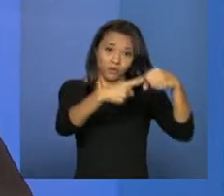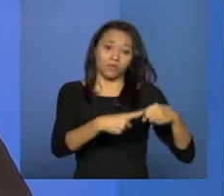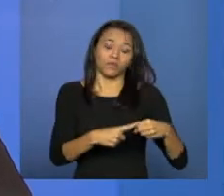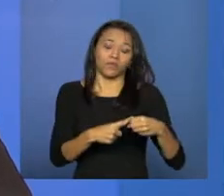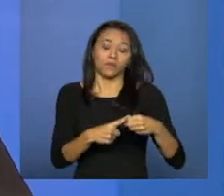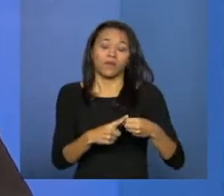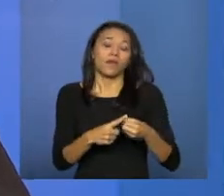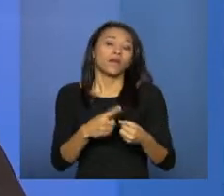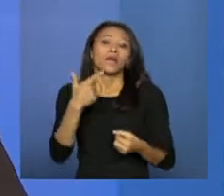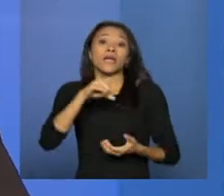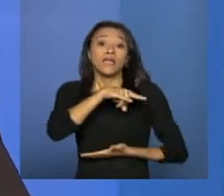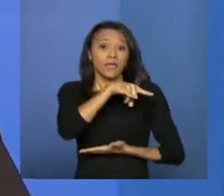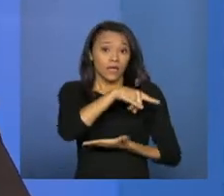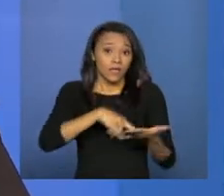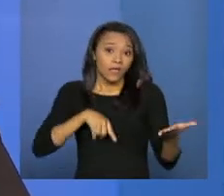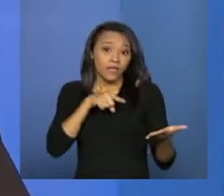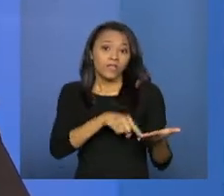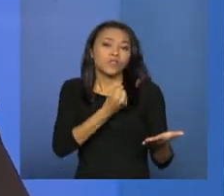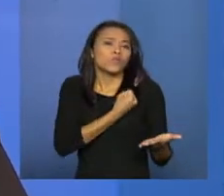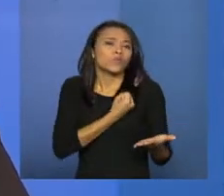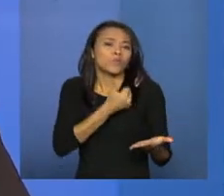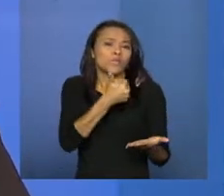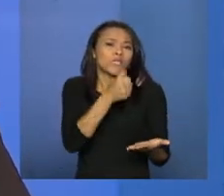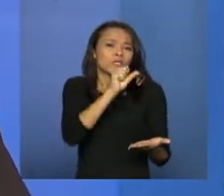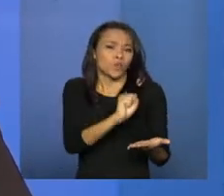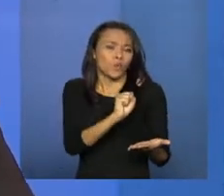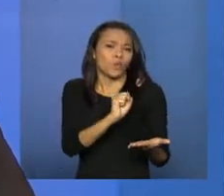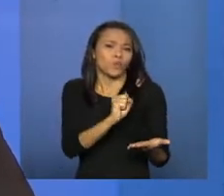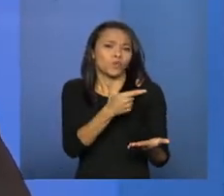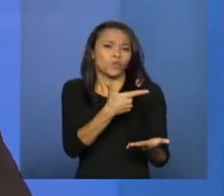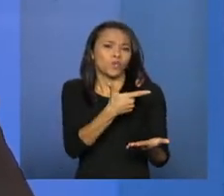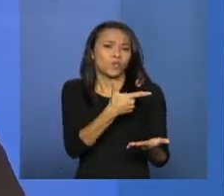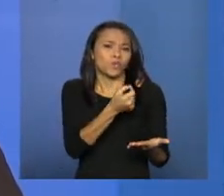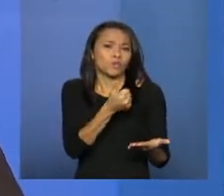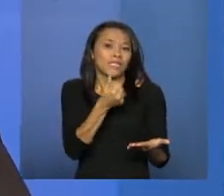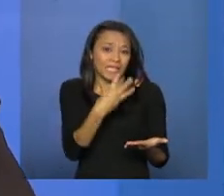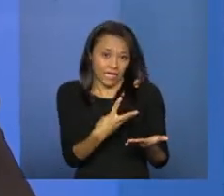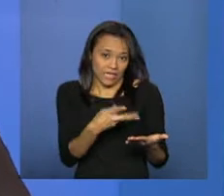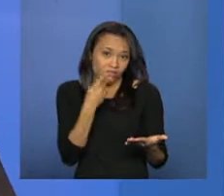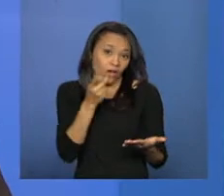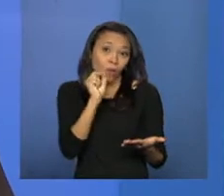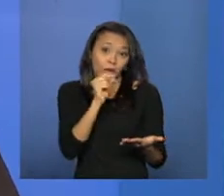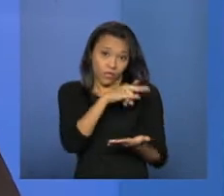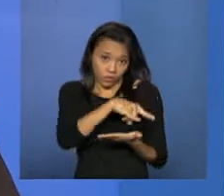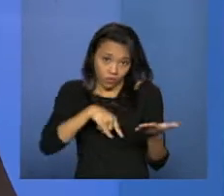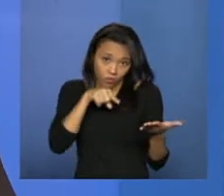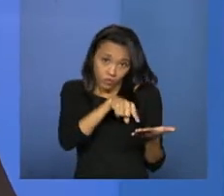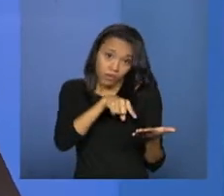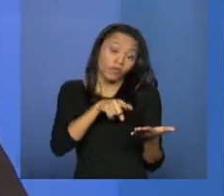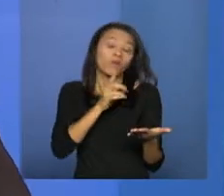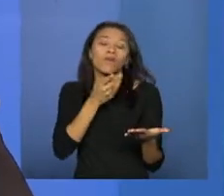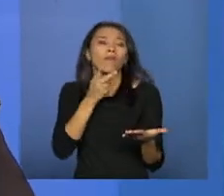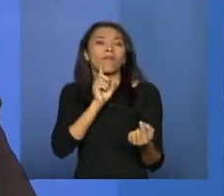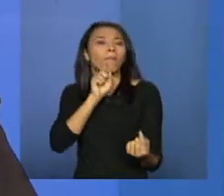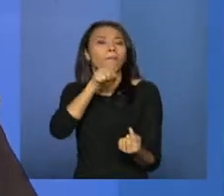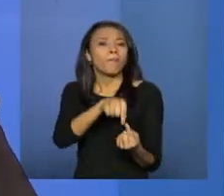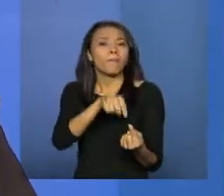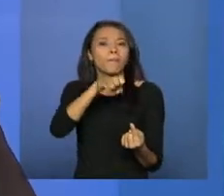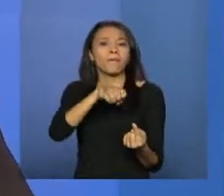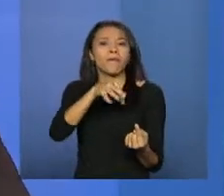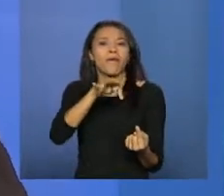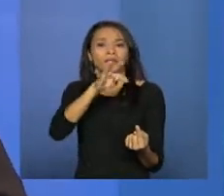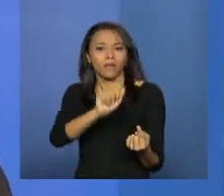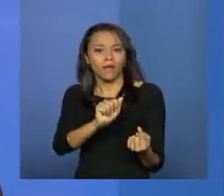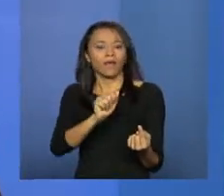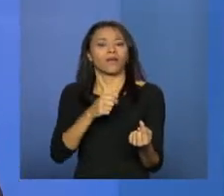A resolução número 18, de 2013, ela trata de metas e prioridades